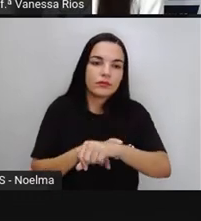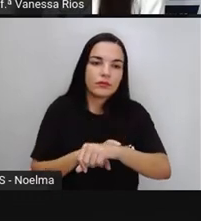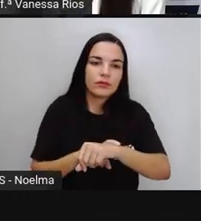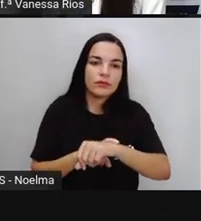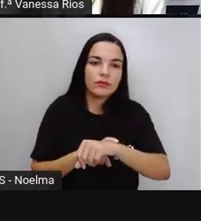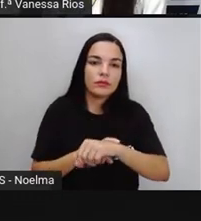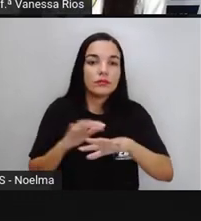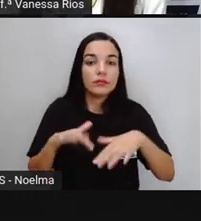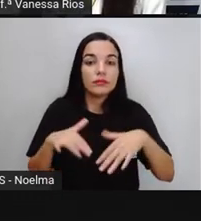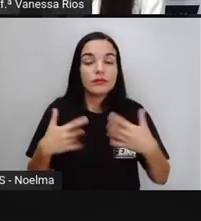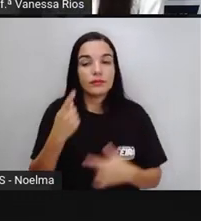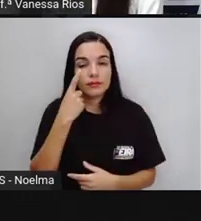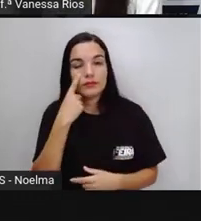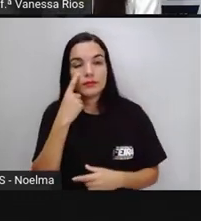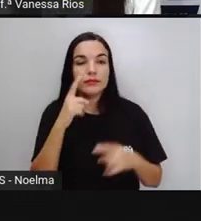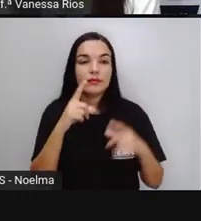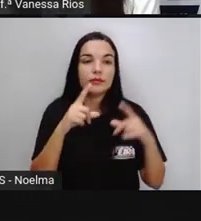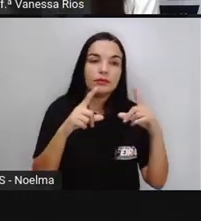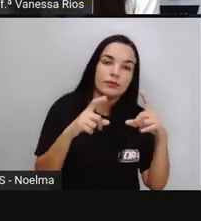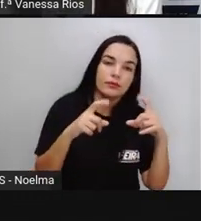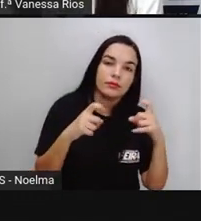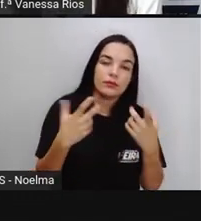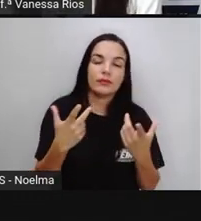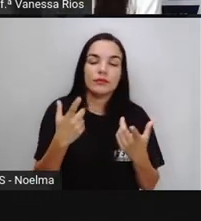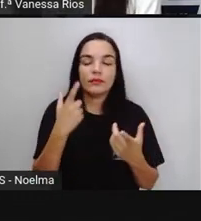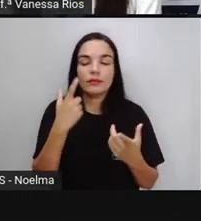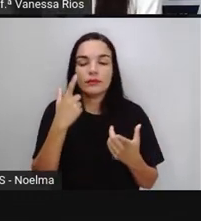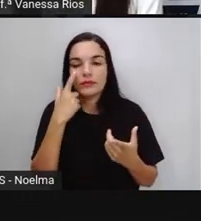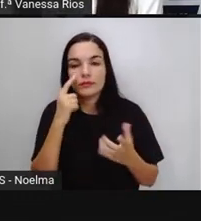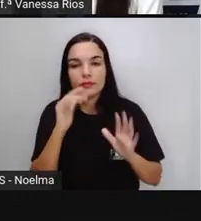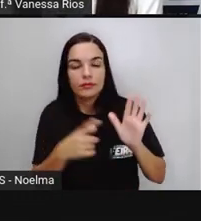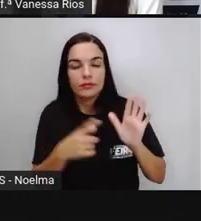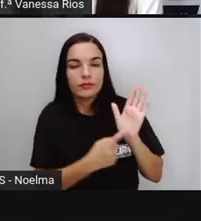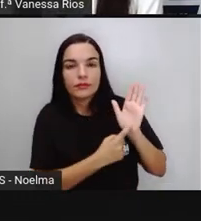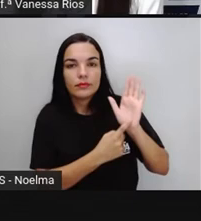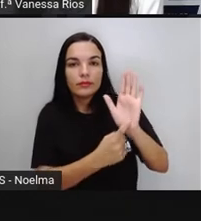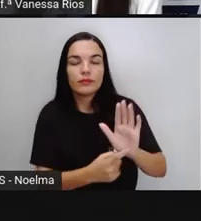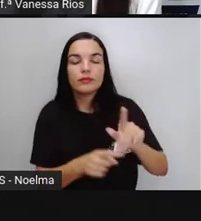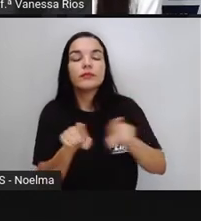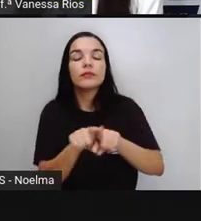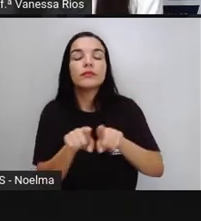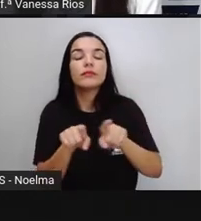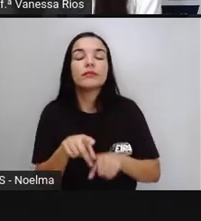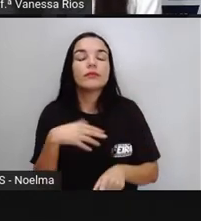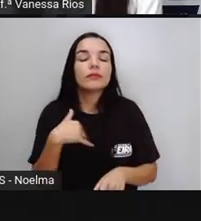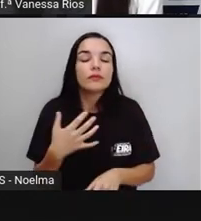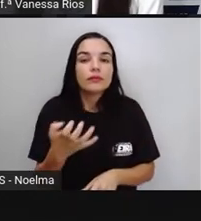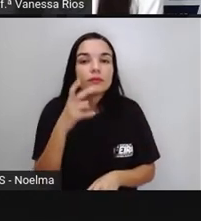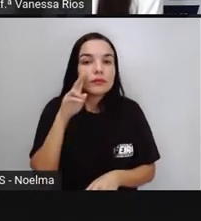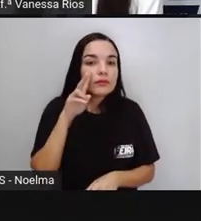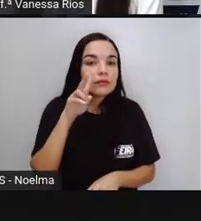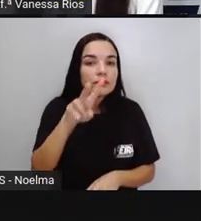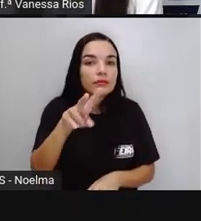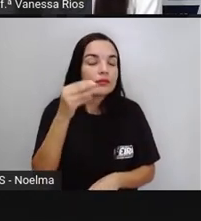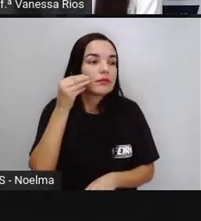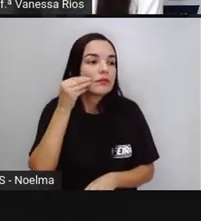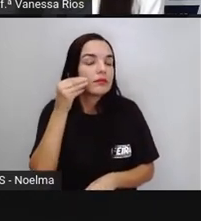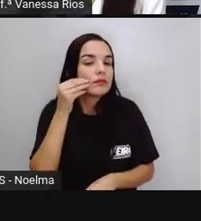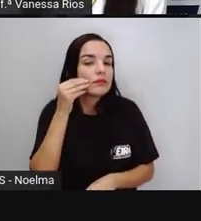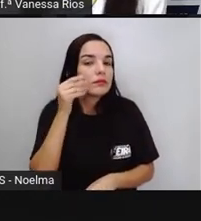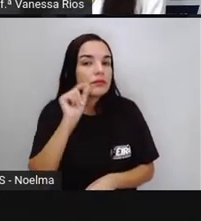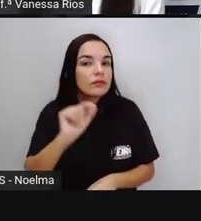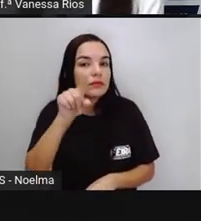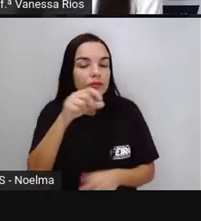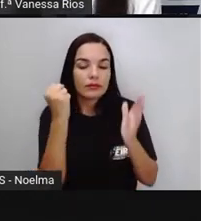entre as fotografias, as imagens que a Pró mostrou, a Pró quis aí reconhecer patrimônios, né? Tanto